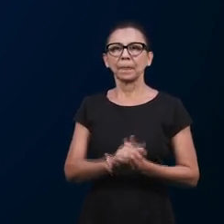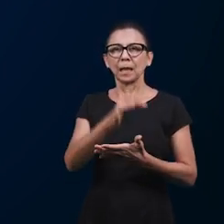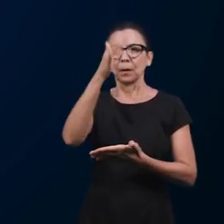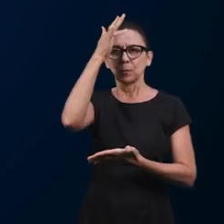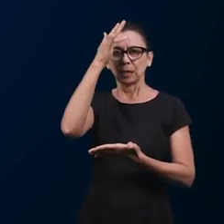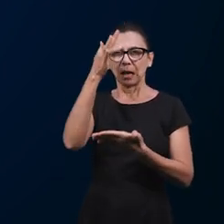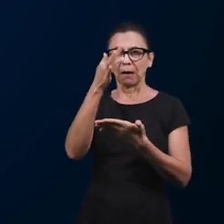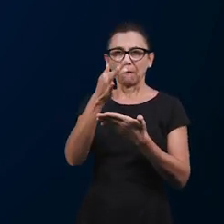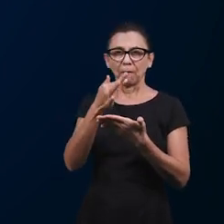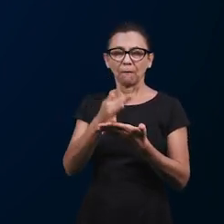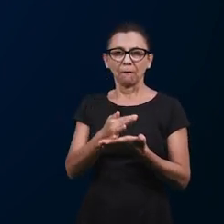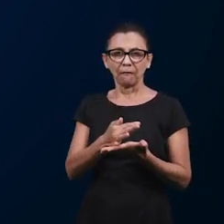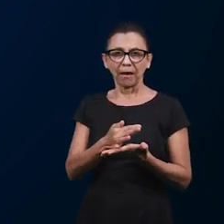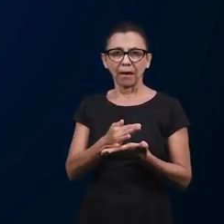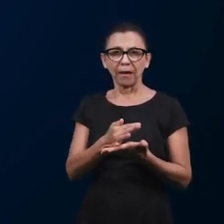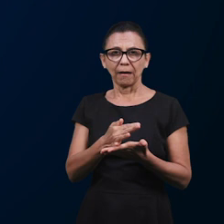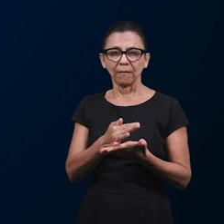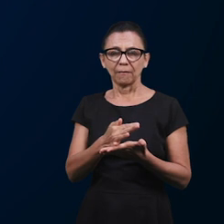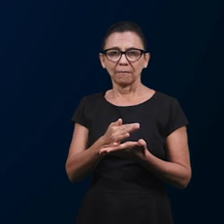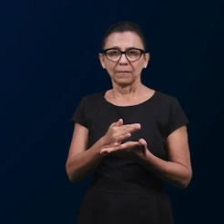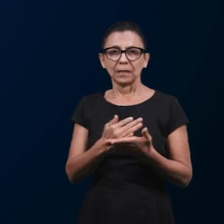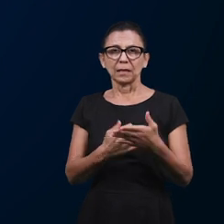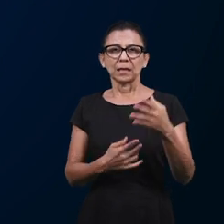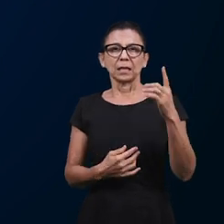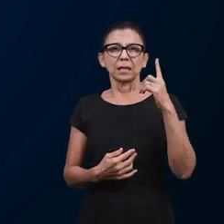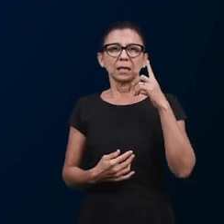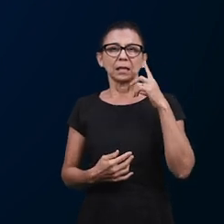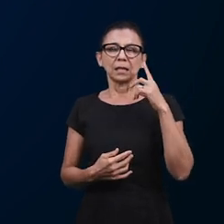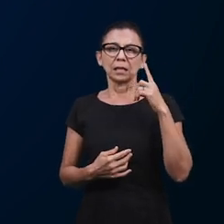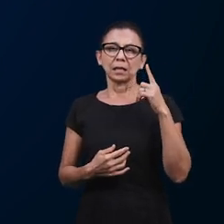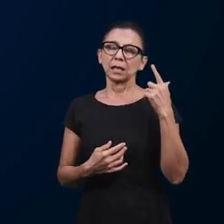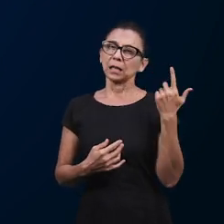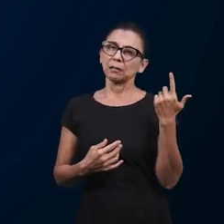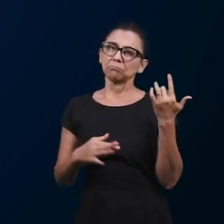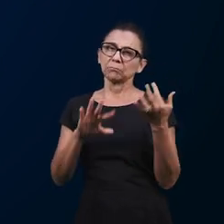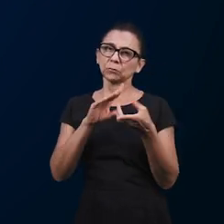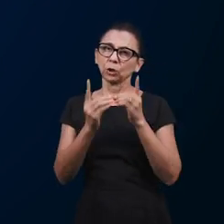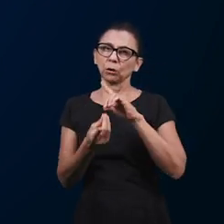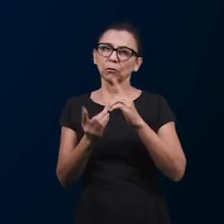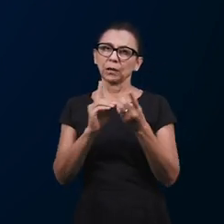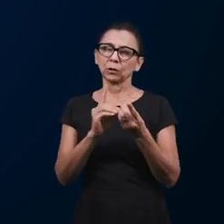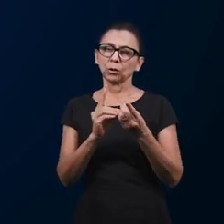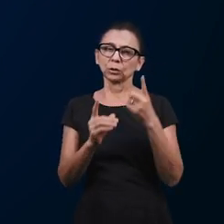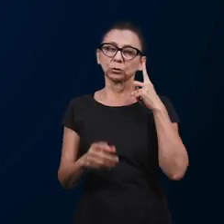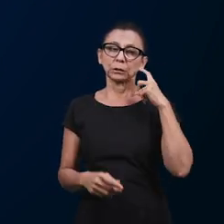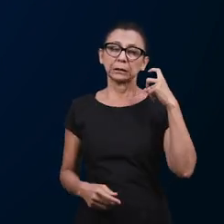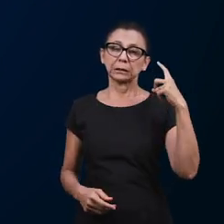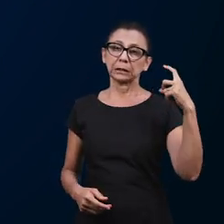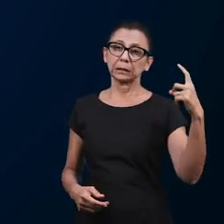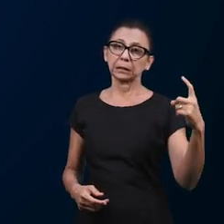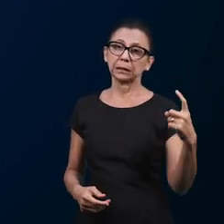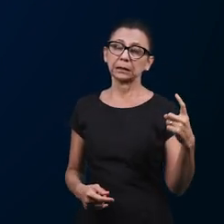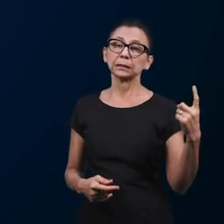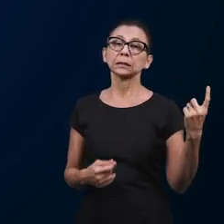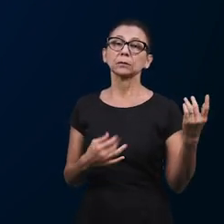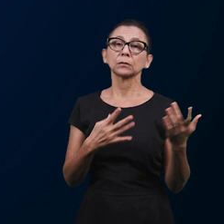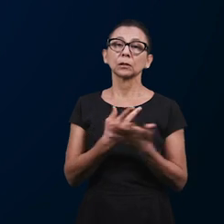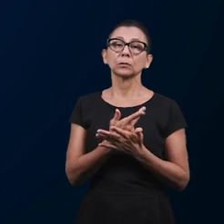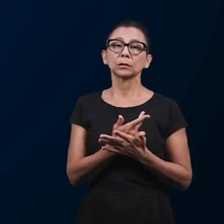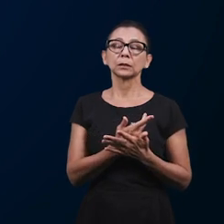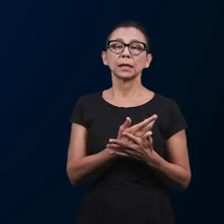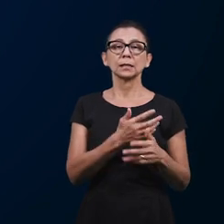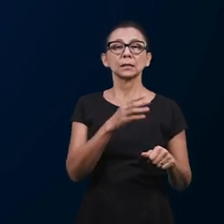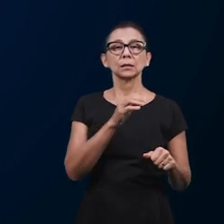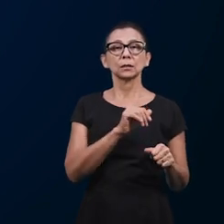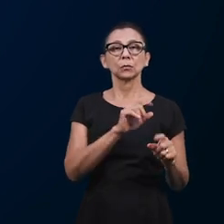seus interesses, na sua vontade humana, só vai servir para que o adversário, para que o maligno venha se abrigar